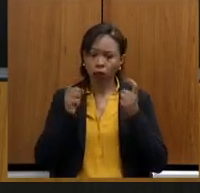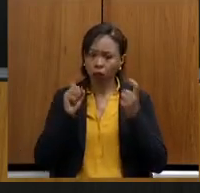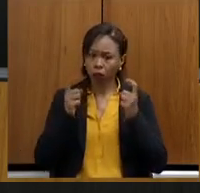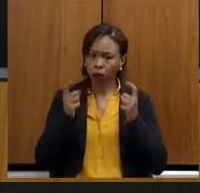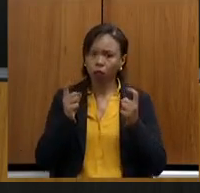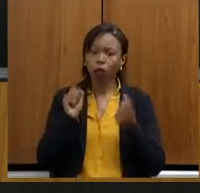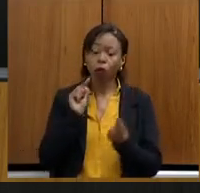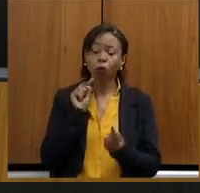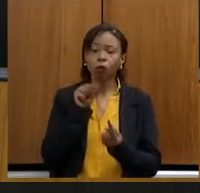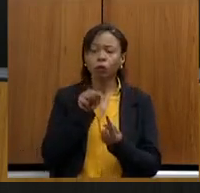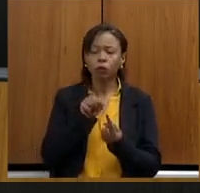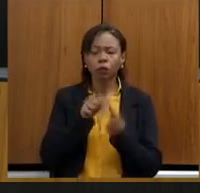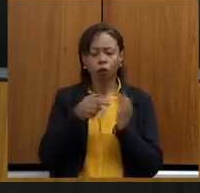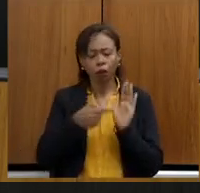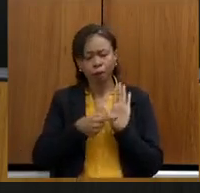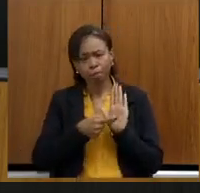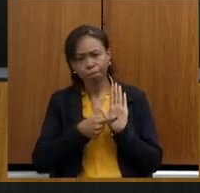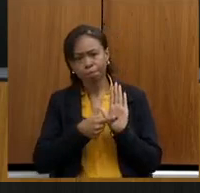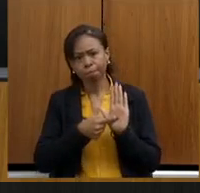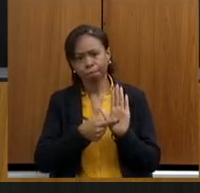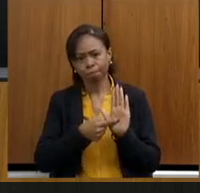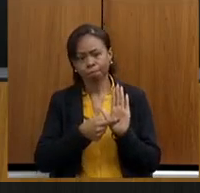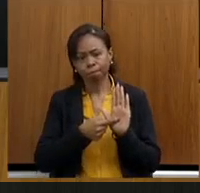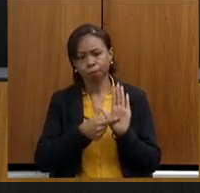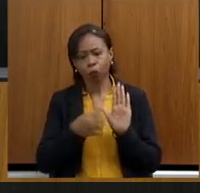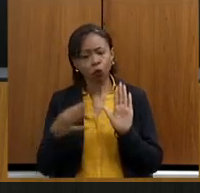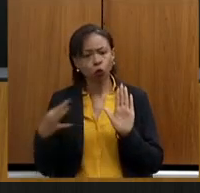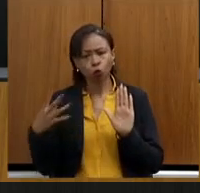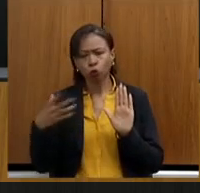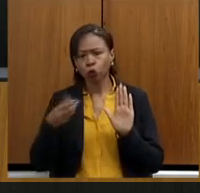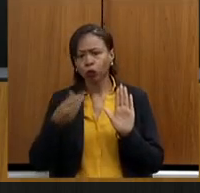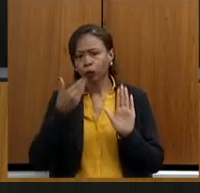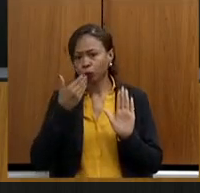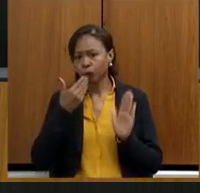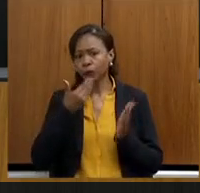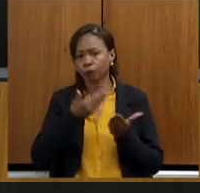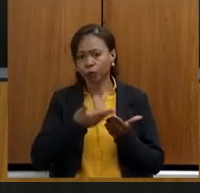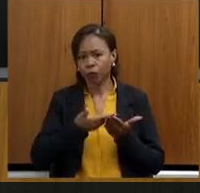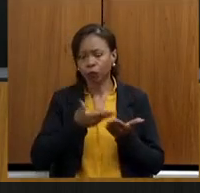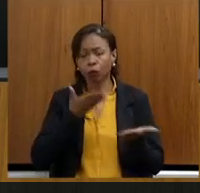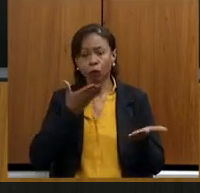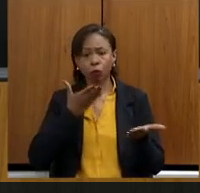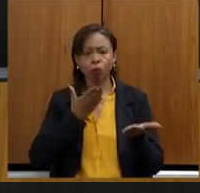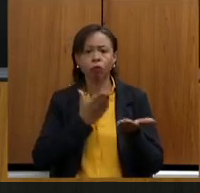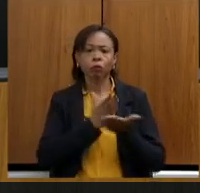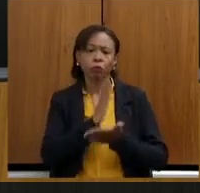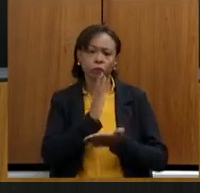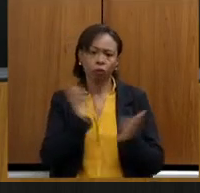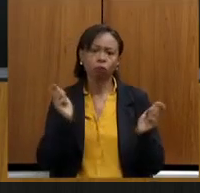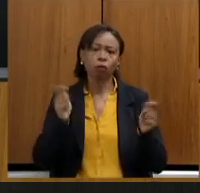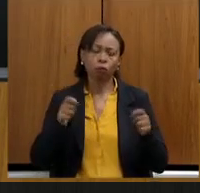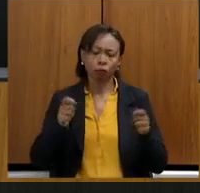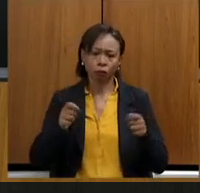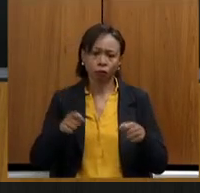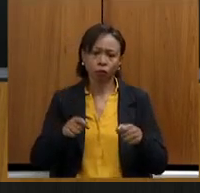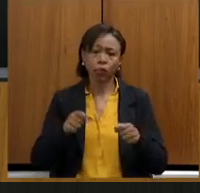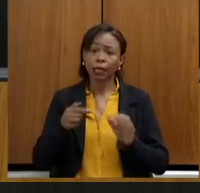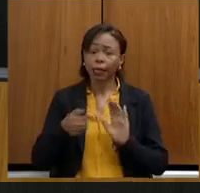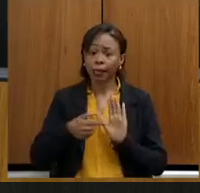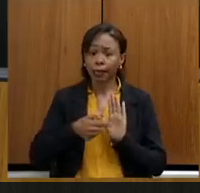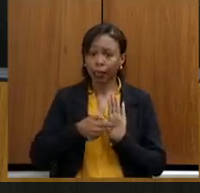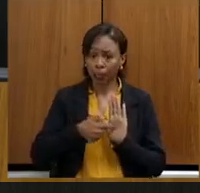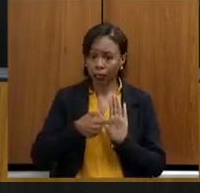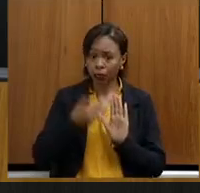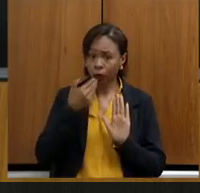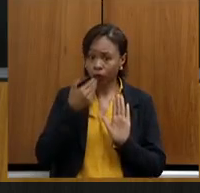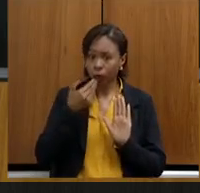possamos apresentar esses requerimentos para que sejam aprovados e os requerimentos aqui têm a ver com o trabalho